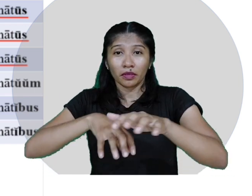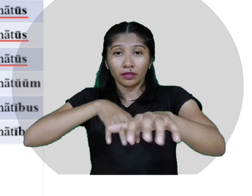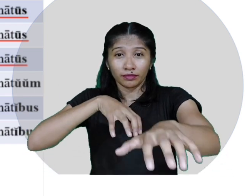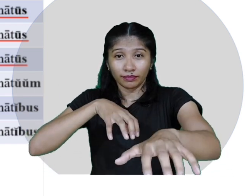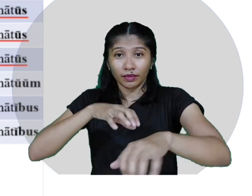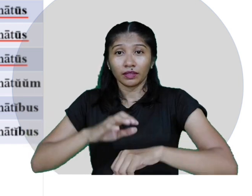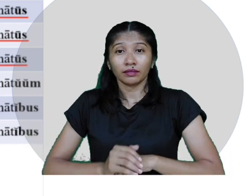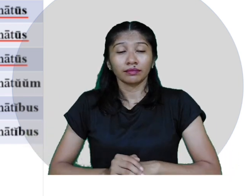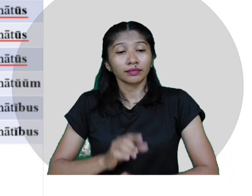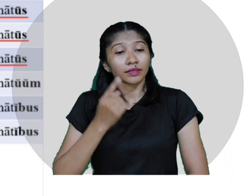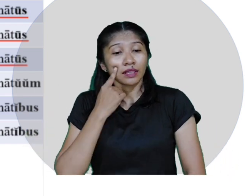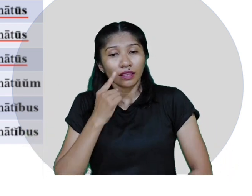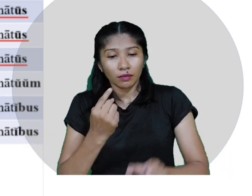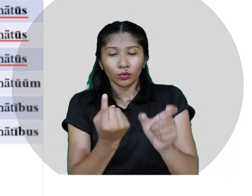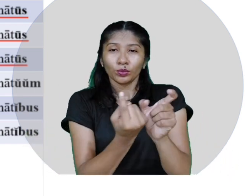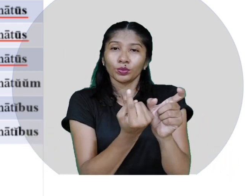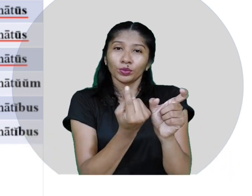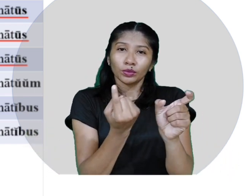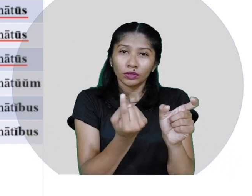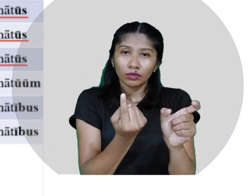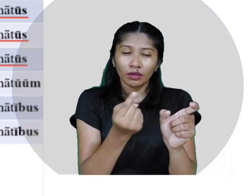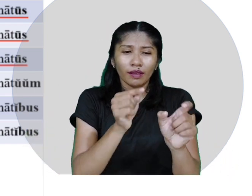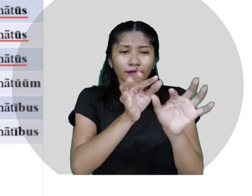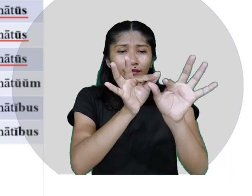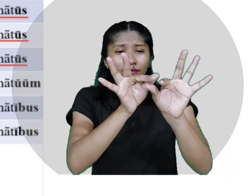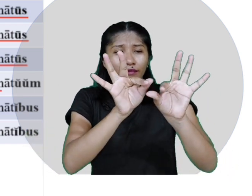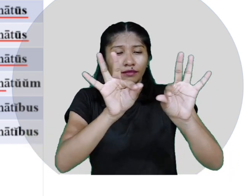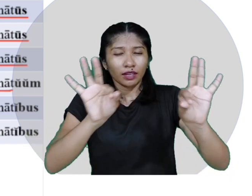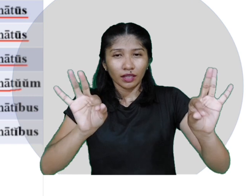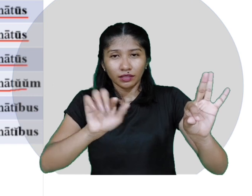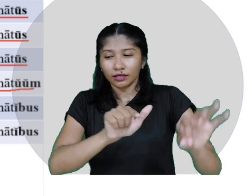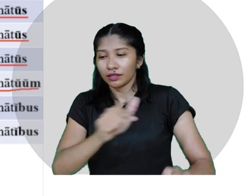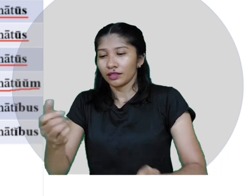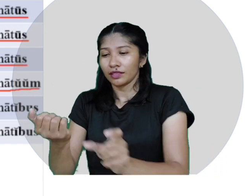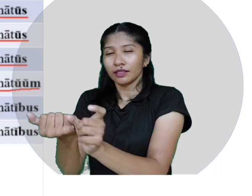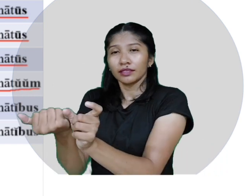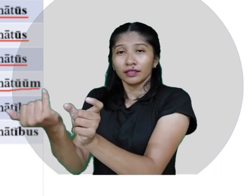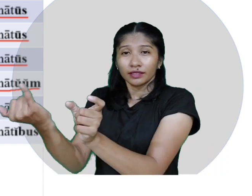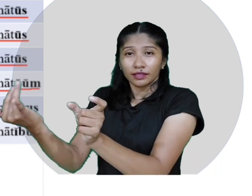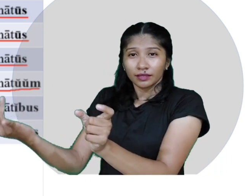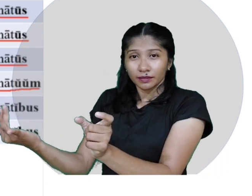Esta frase, indo para o plural, teremos senatus.